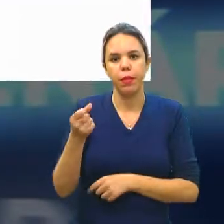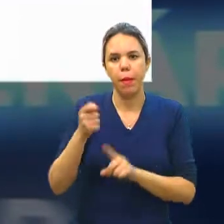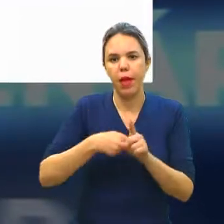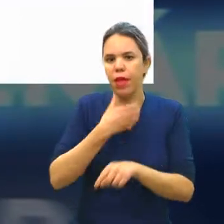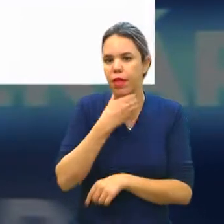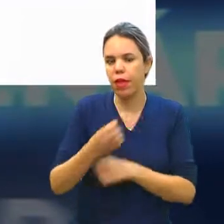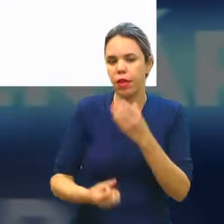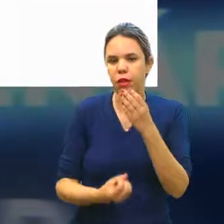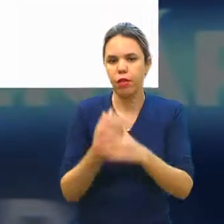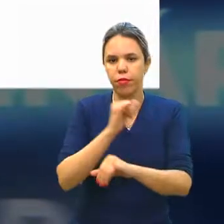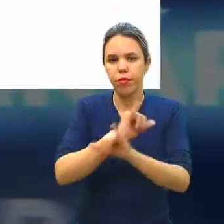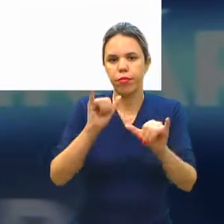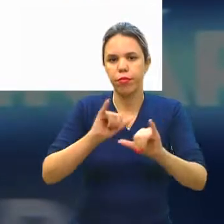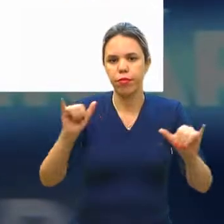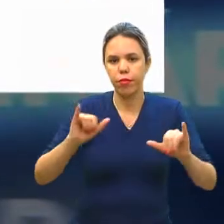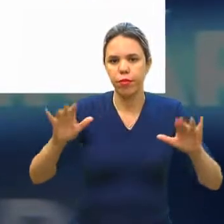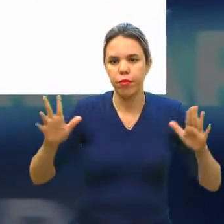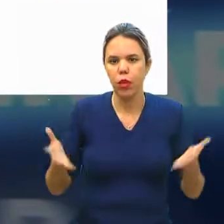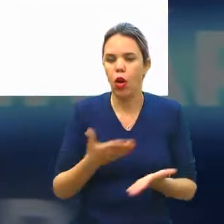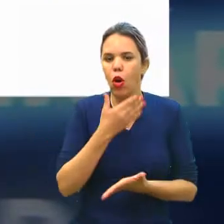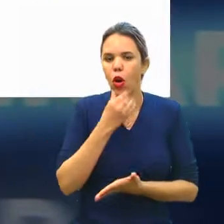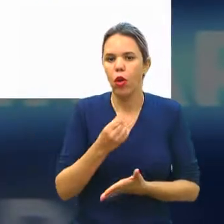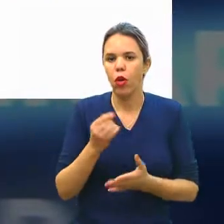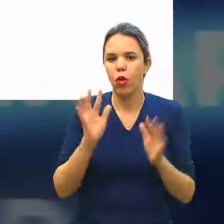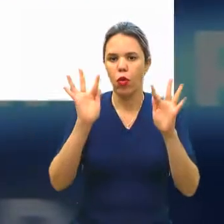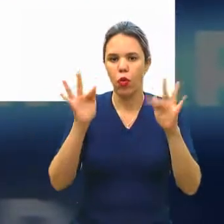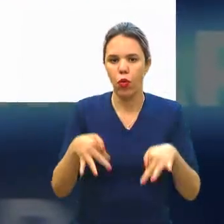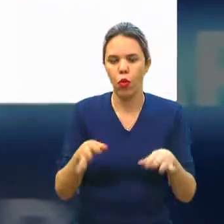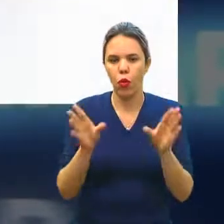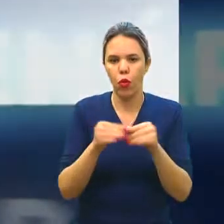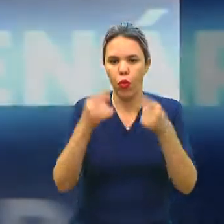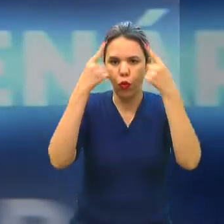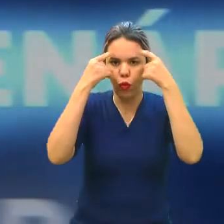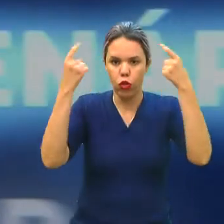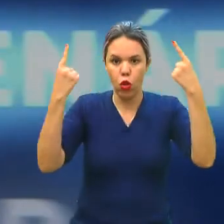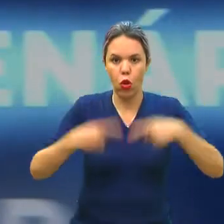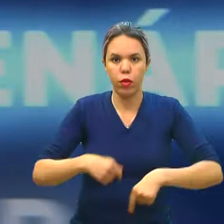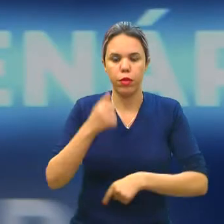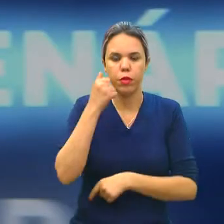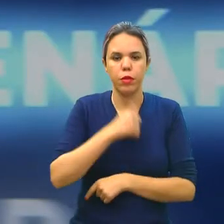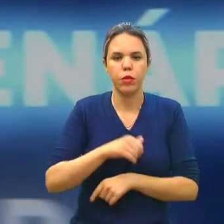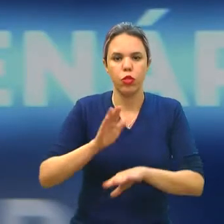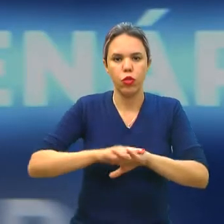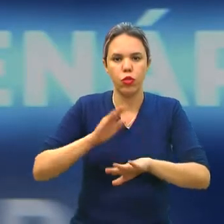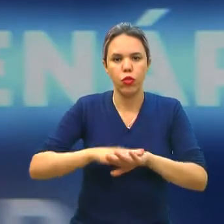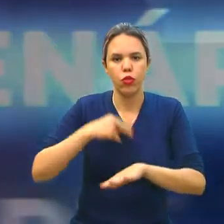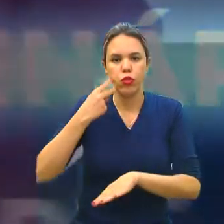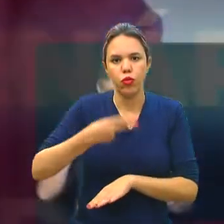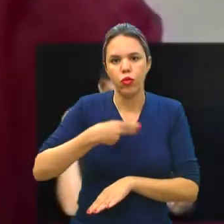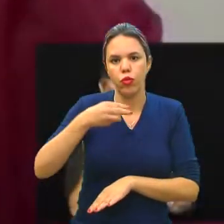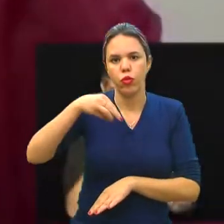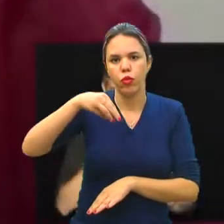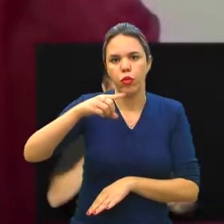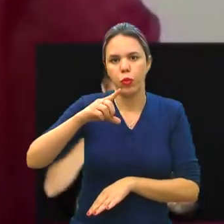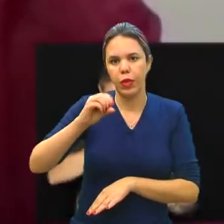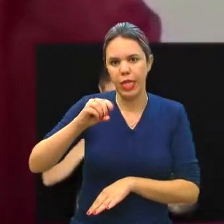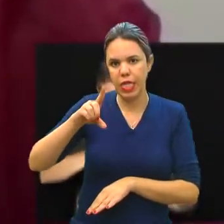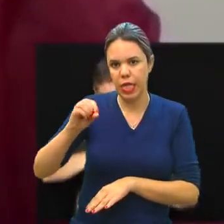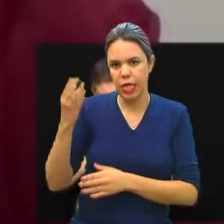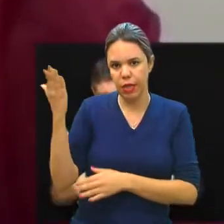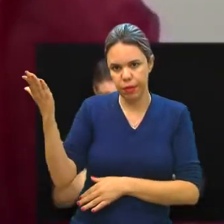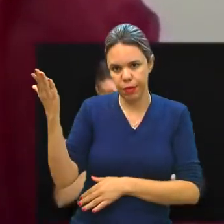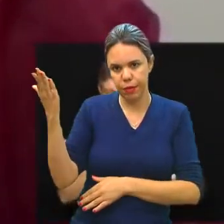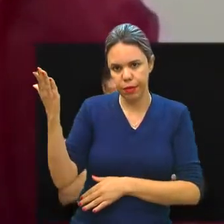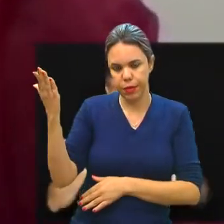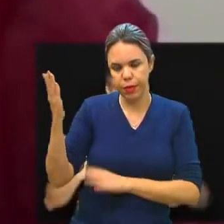dezembro, quando irão ocorrer campanhas envolvendo homens pelo fim da violência contra a mulher. De autoria do vereador Marcelo da